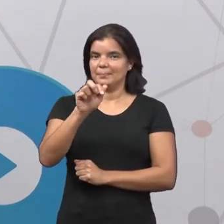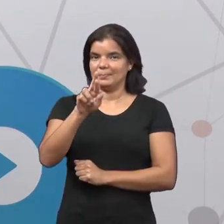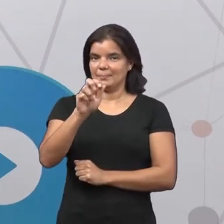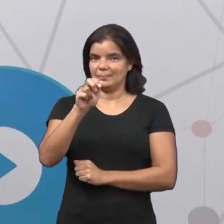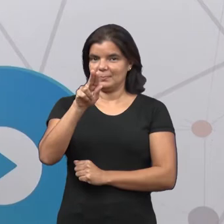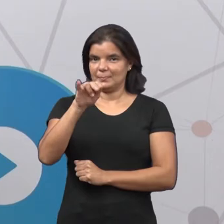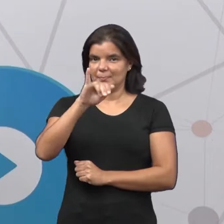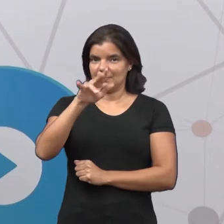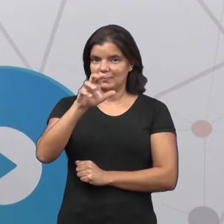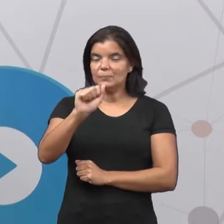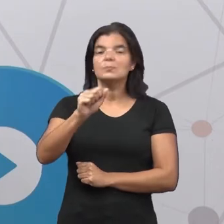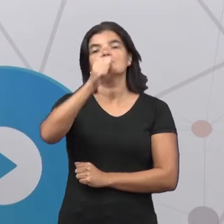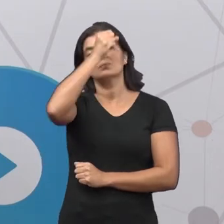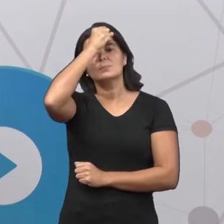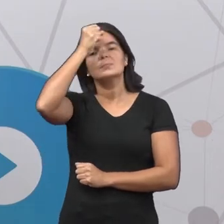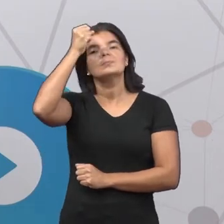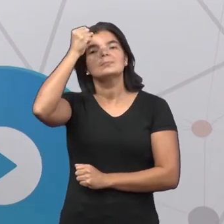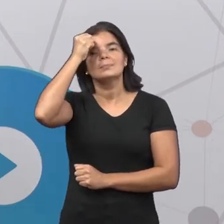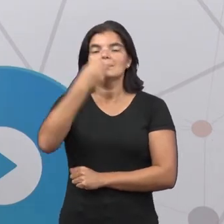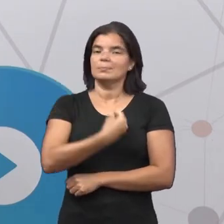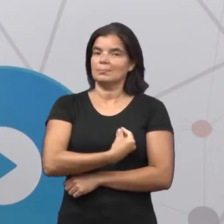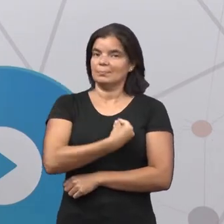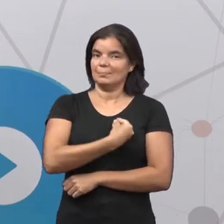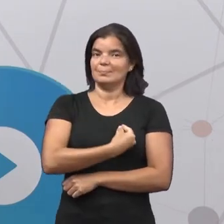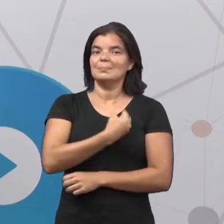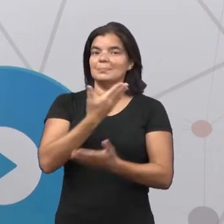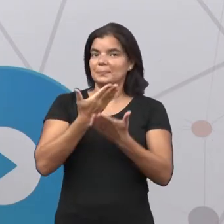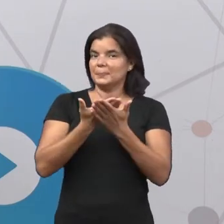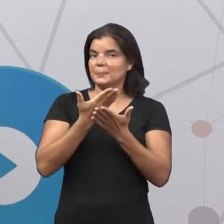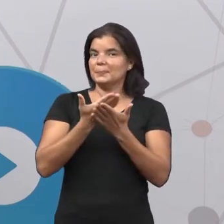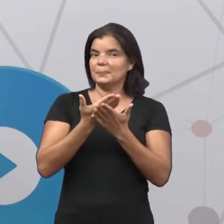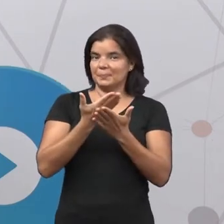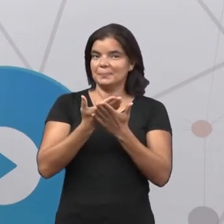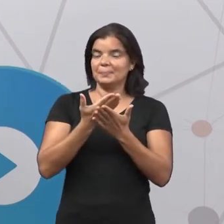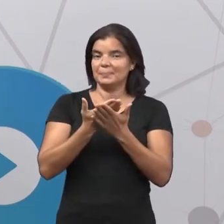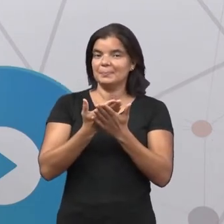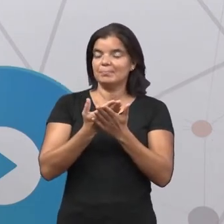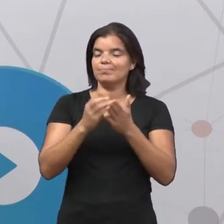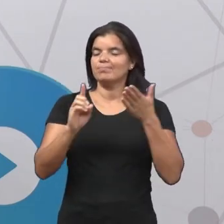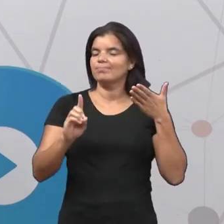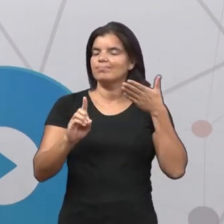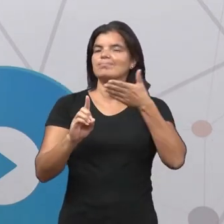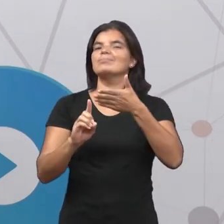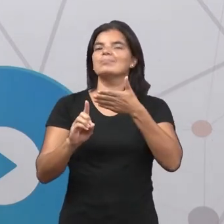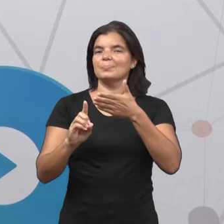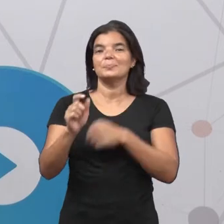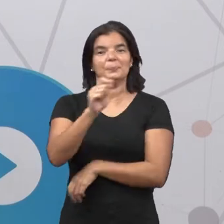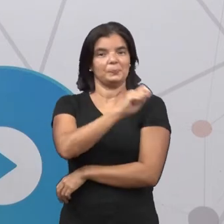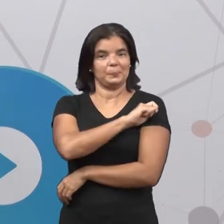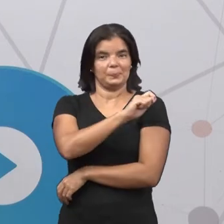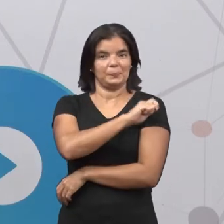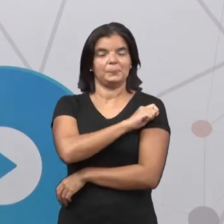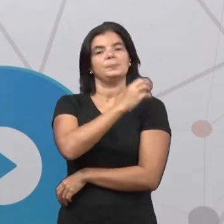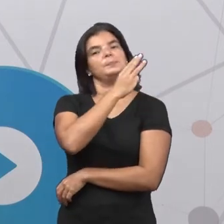à disciplina de Sociologia e estou aqui para mais uma aula voltada principalmente para os alunos do terceiro ano do